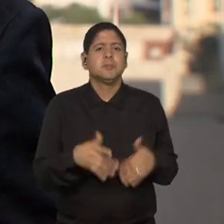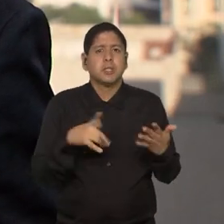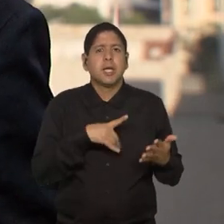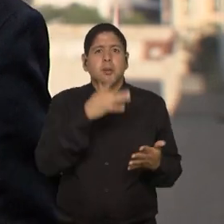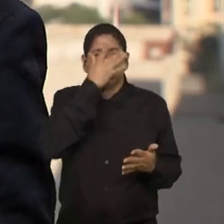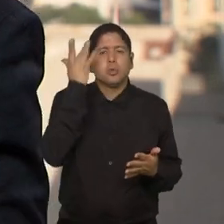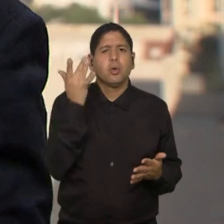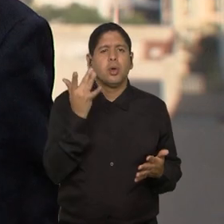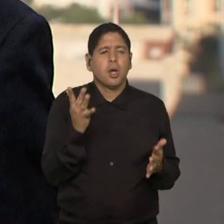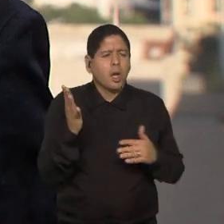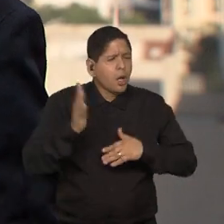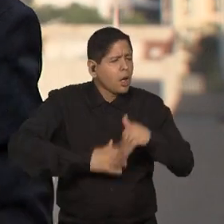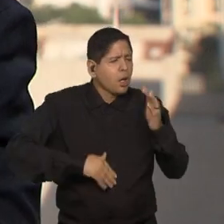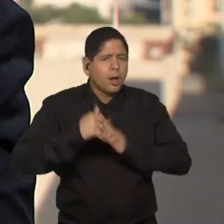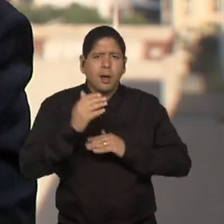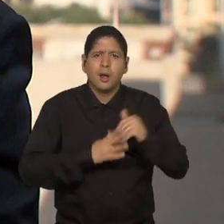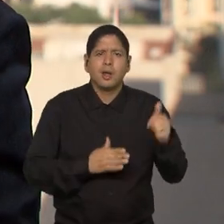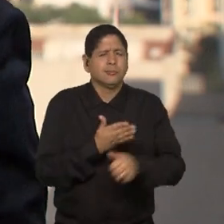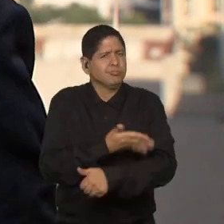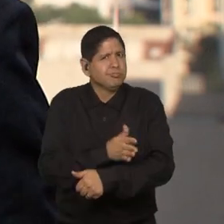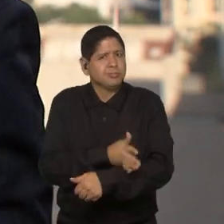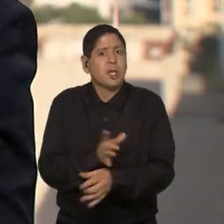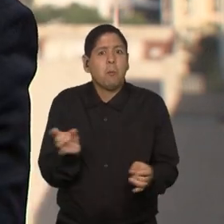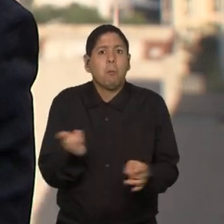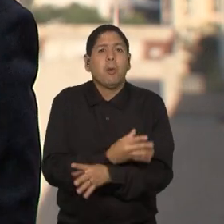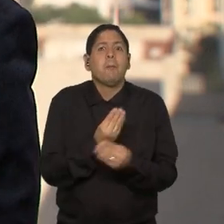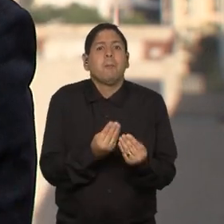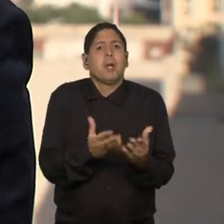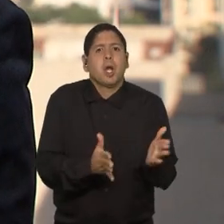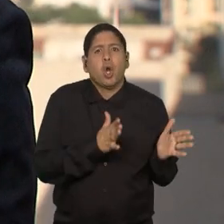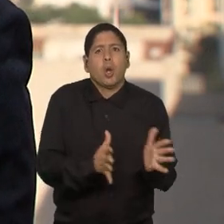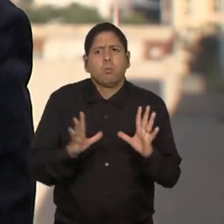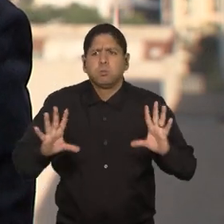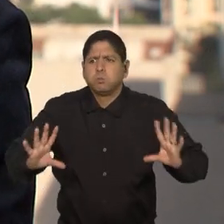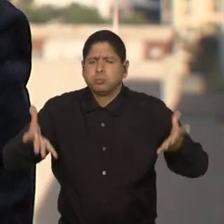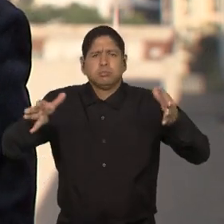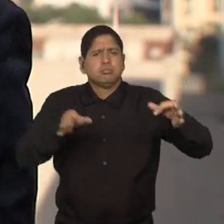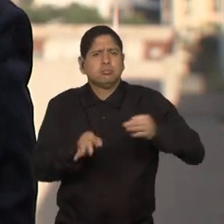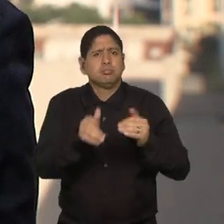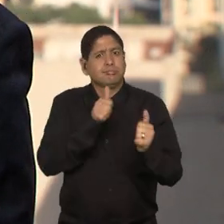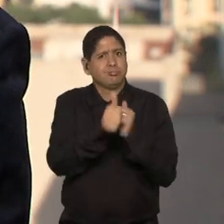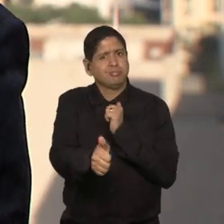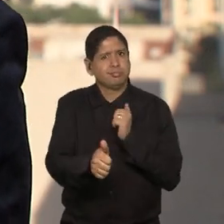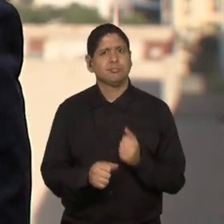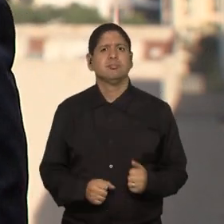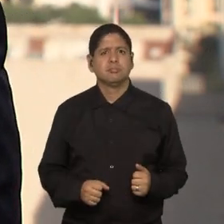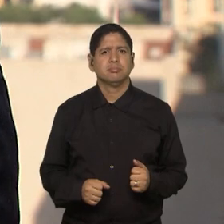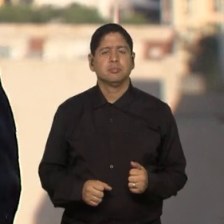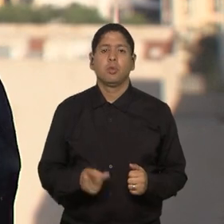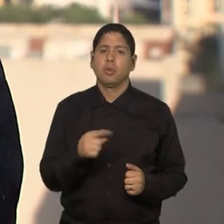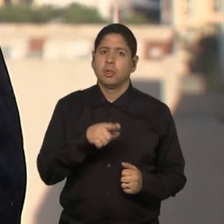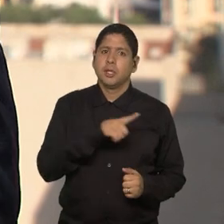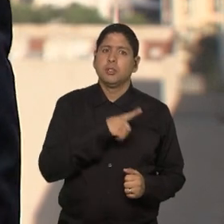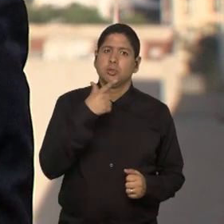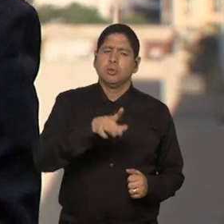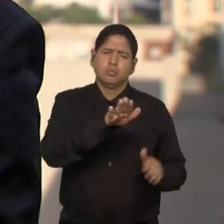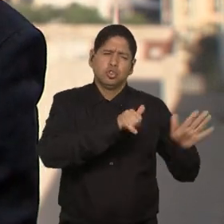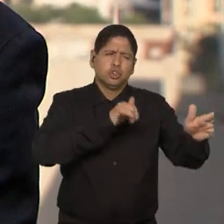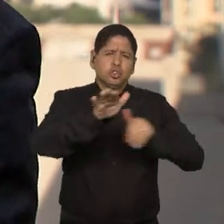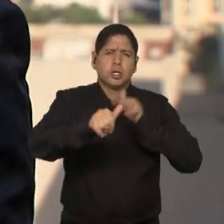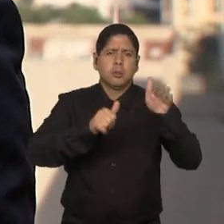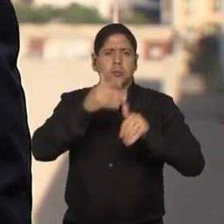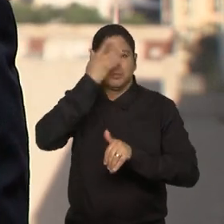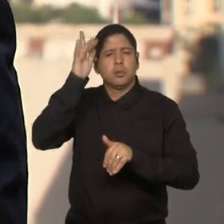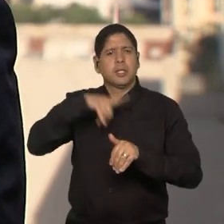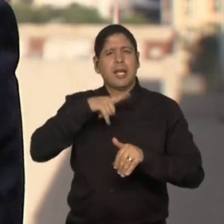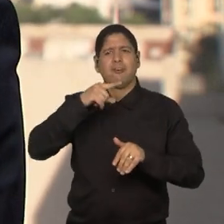pessoas capacitadas, treinadas para organizar mega eventos esportivos. Então, vamos repatriar esse pessoal que